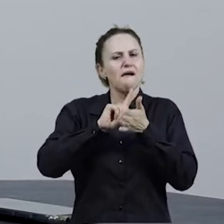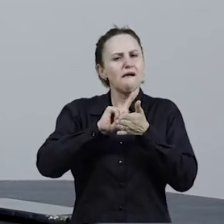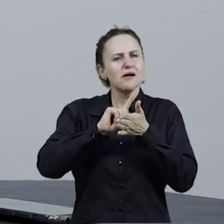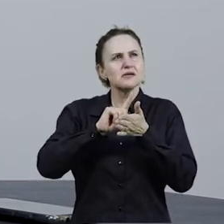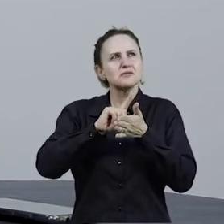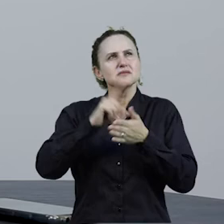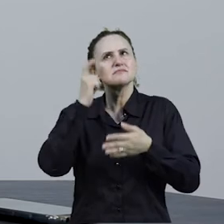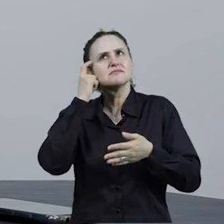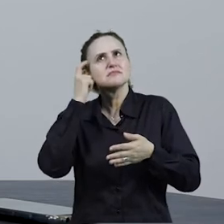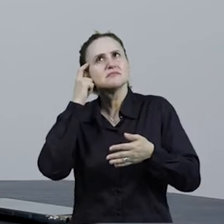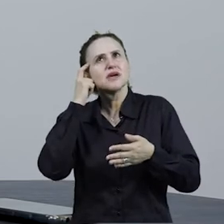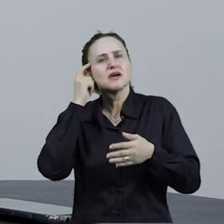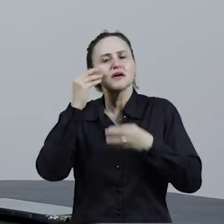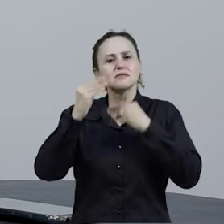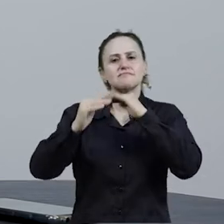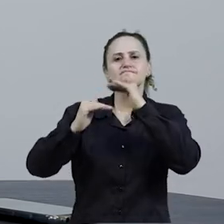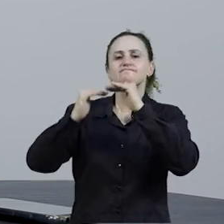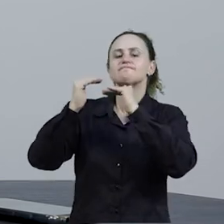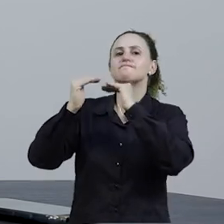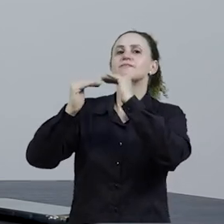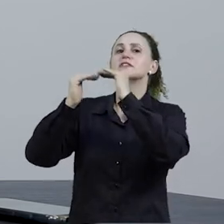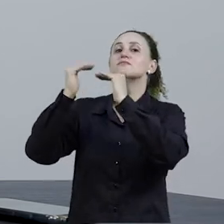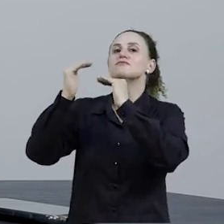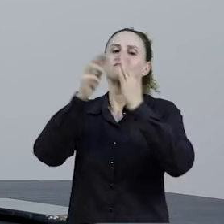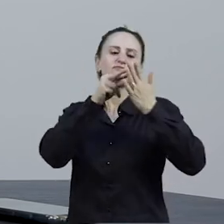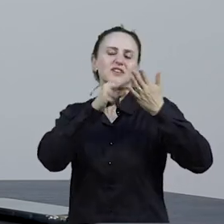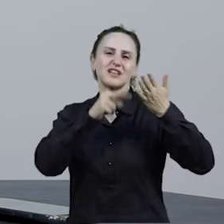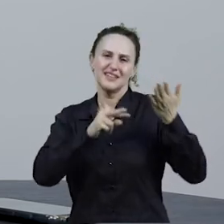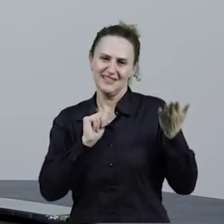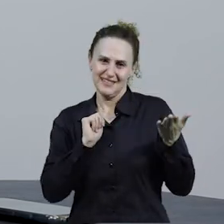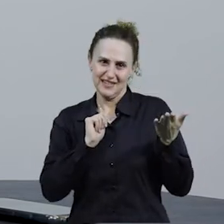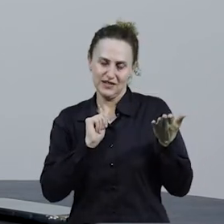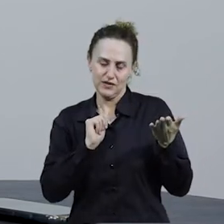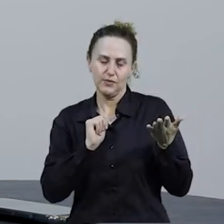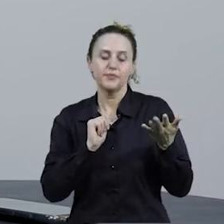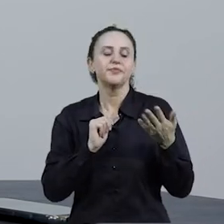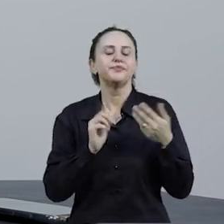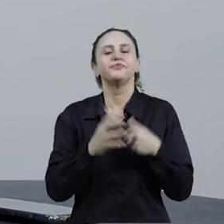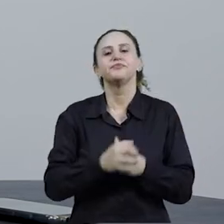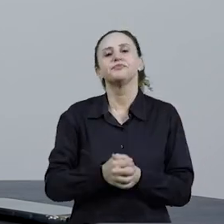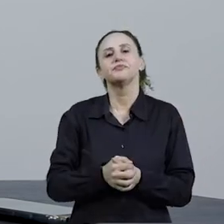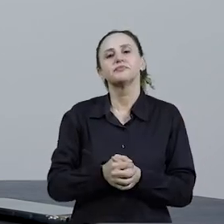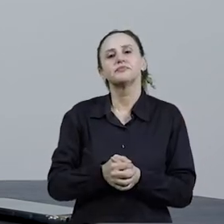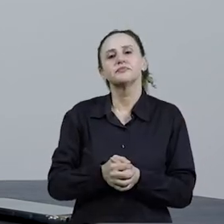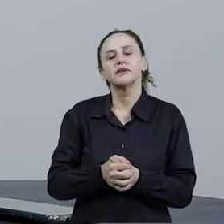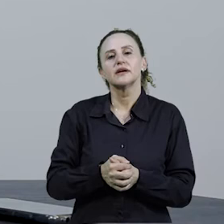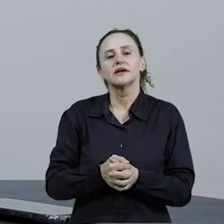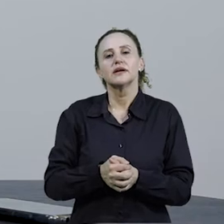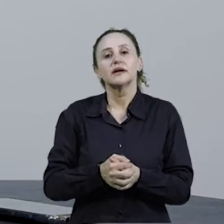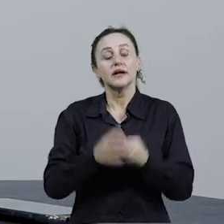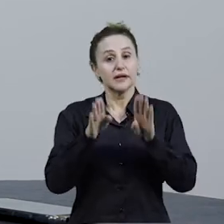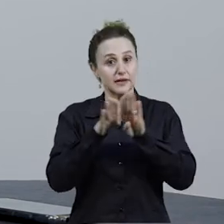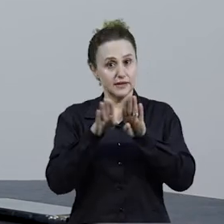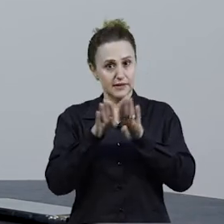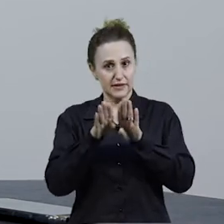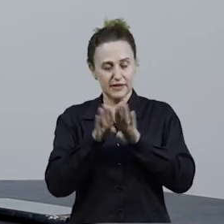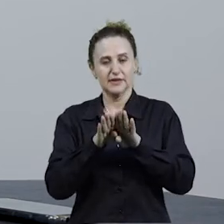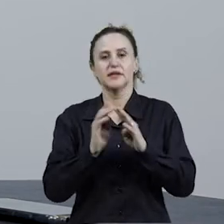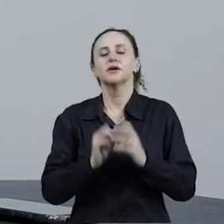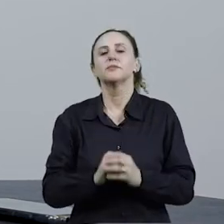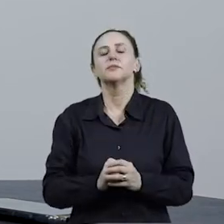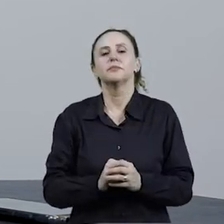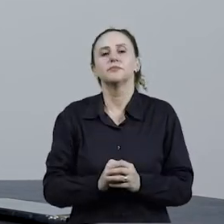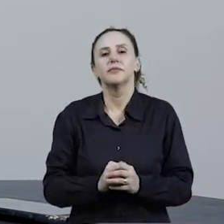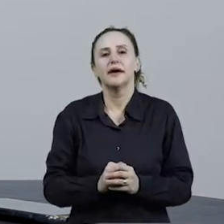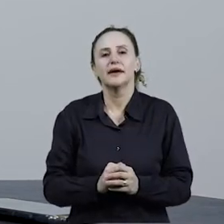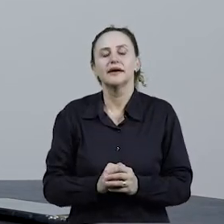a gente levanta hipótese. Então, essa é uma unidade que vai se dedicar, basicamente, a essas questões. Algo muito relevante que a